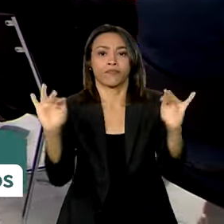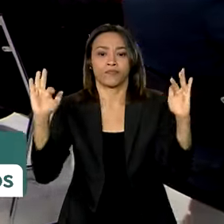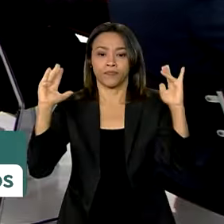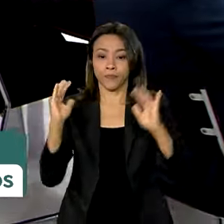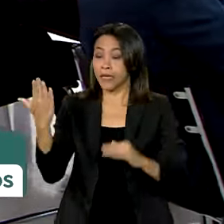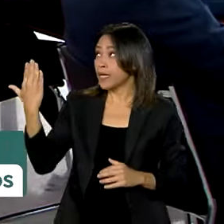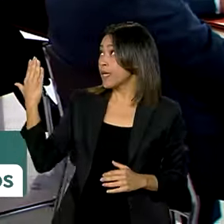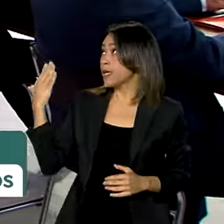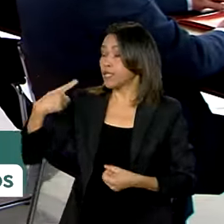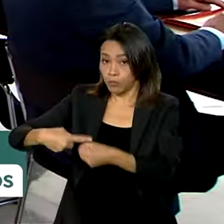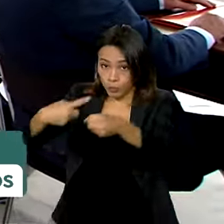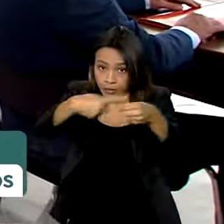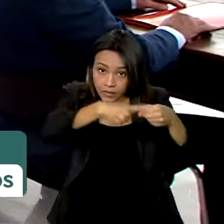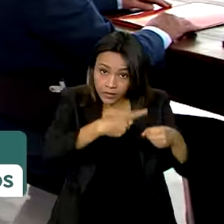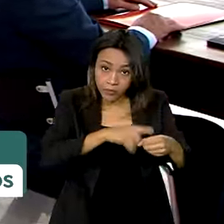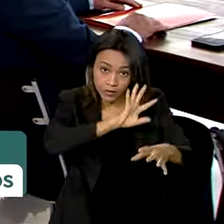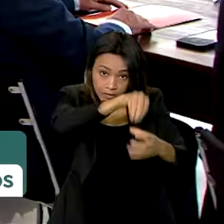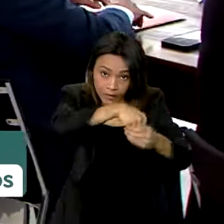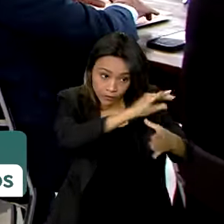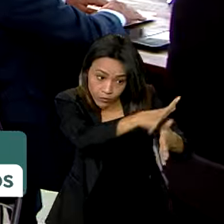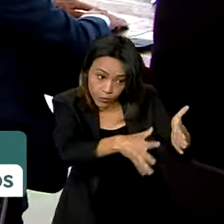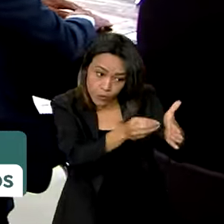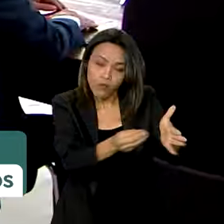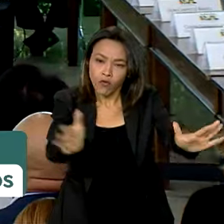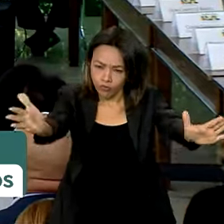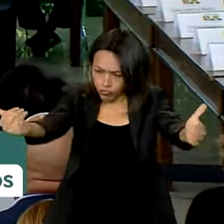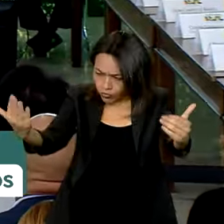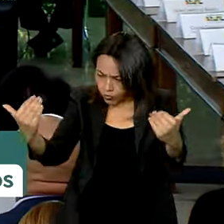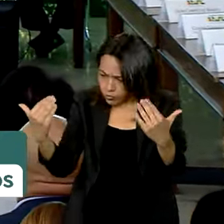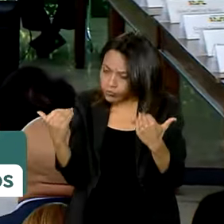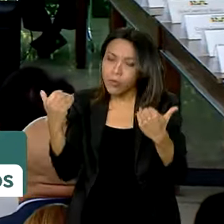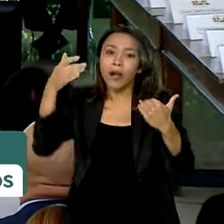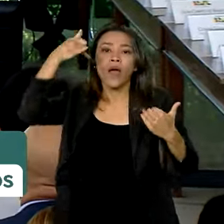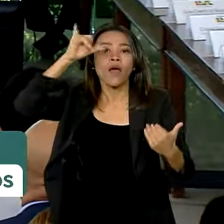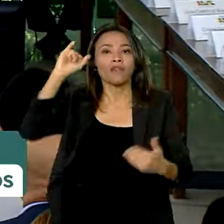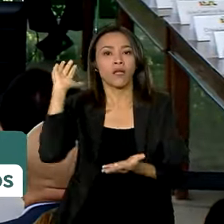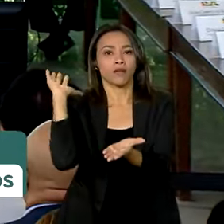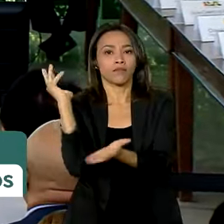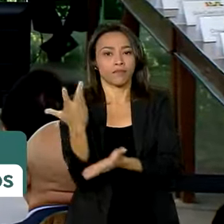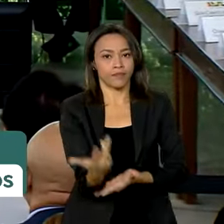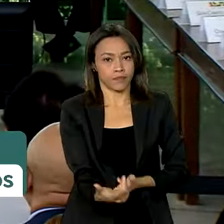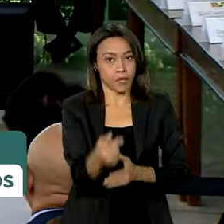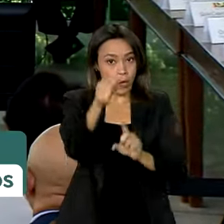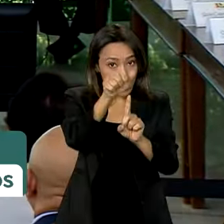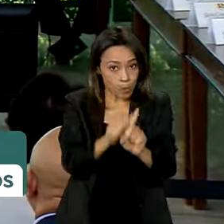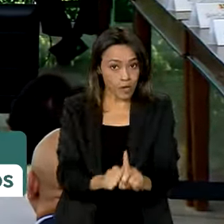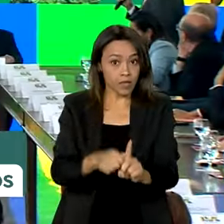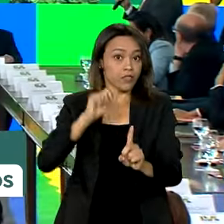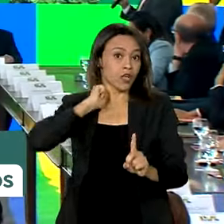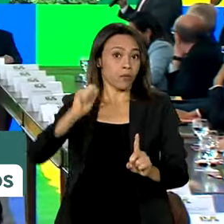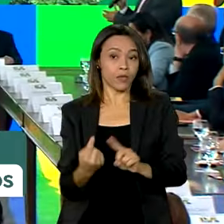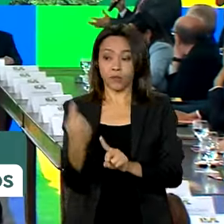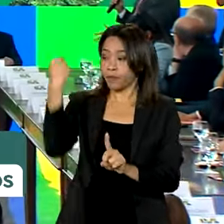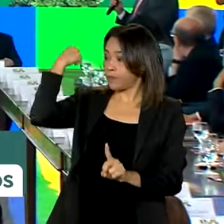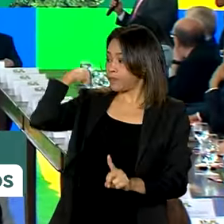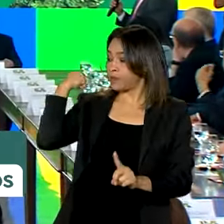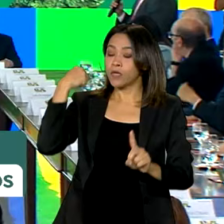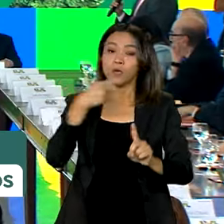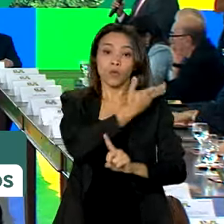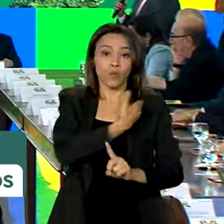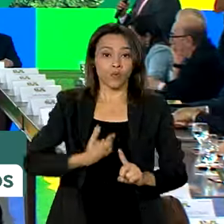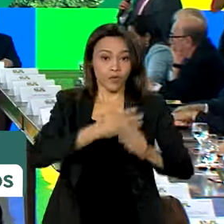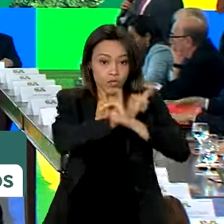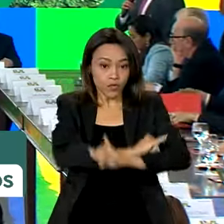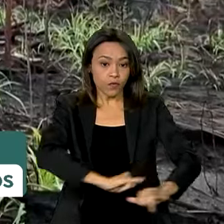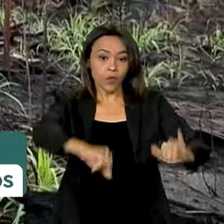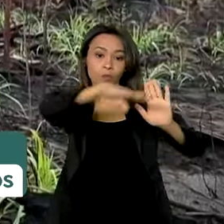também foram chamados para a tarefa de combater o desmatamento. Em abril deste ano, o governo lançou o programa União